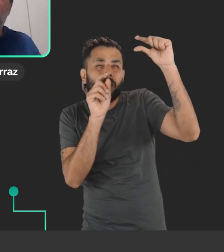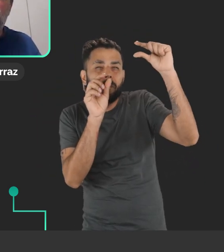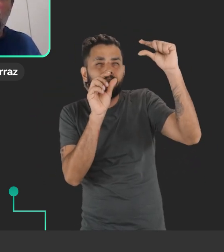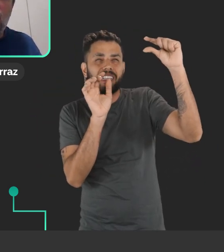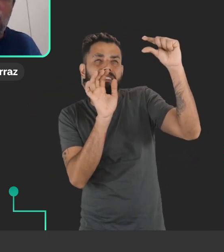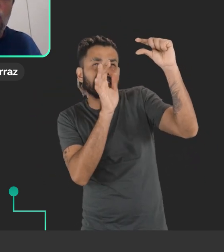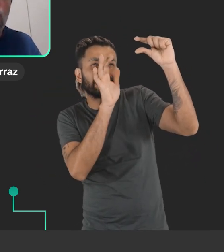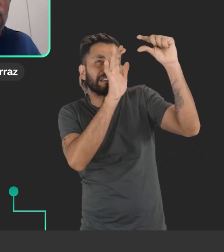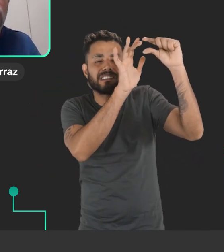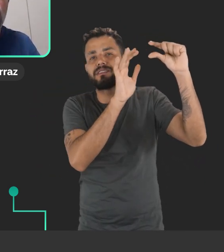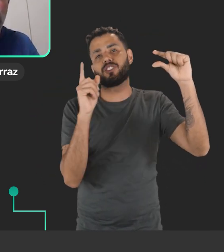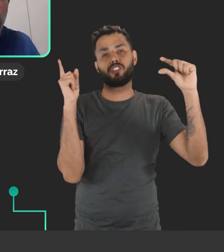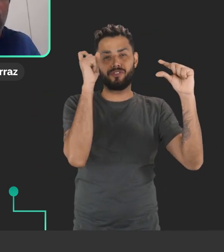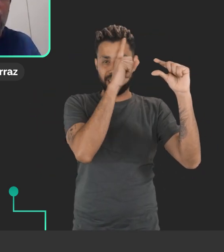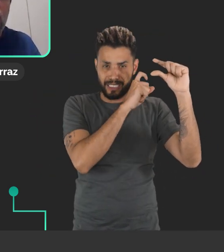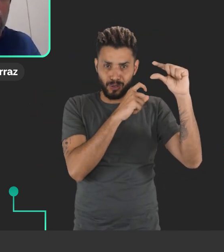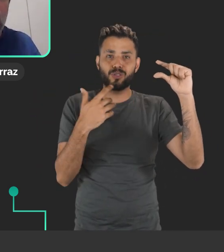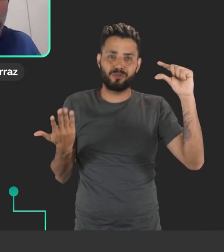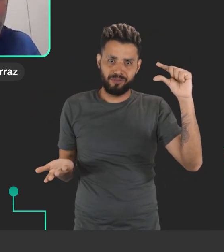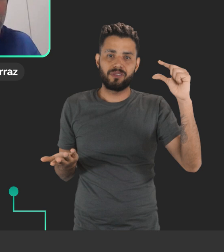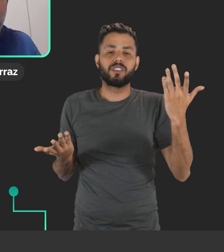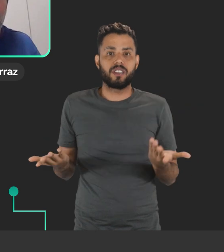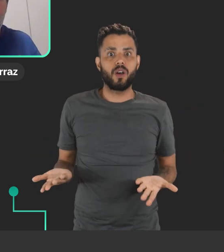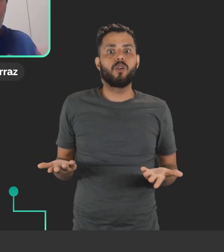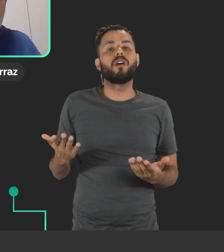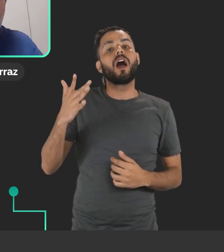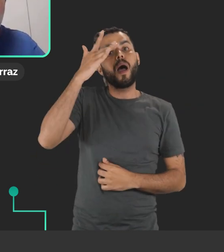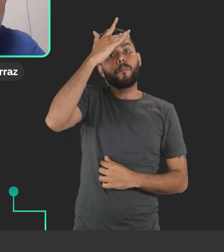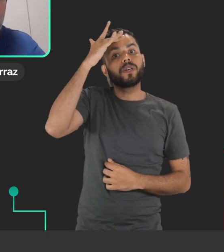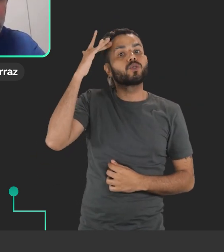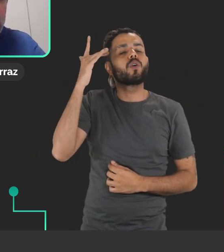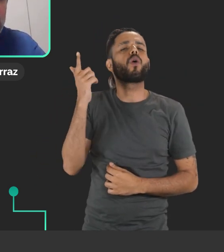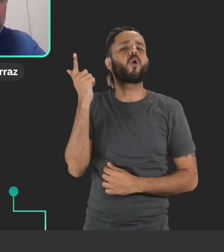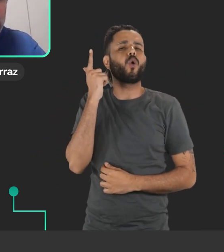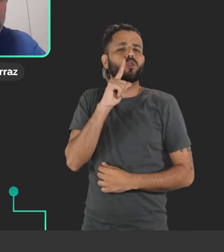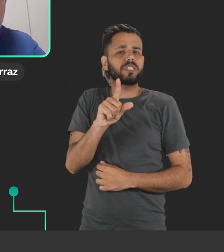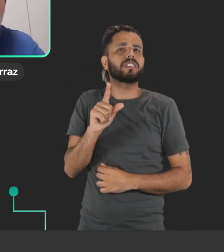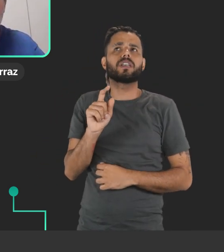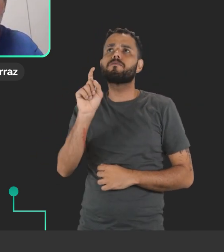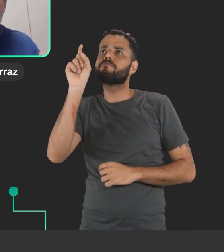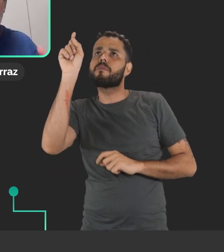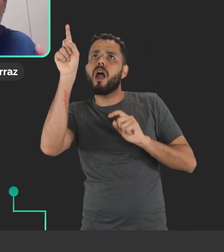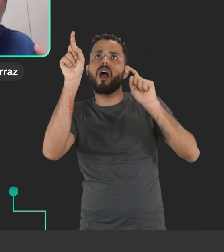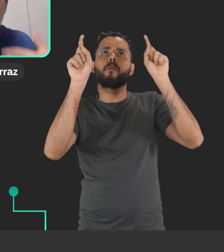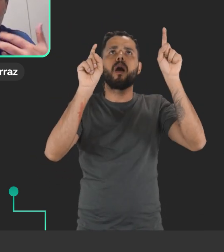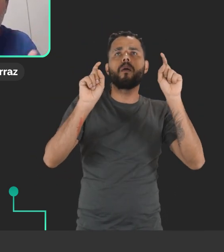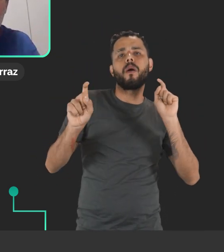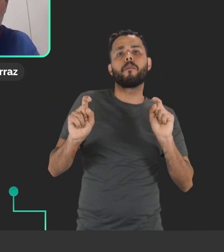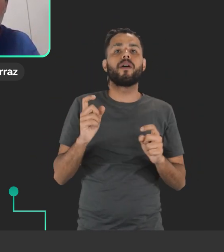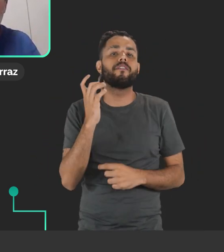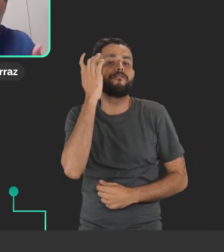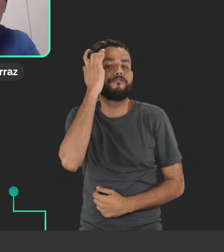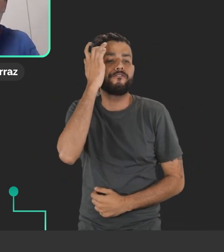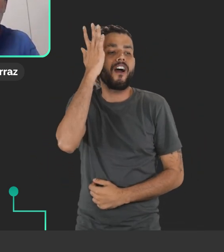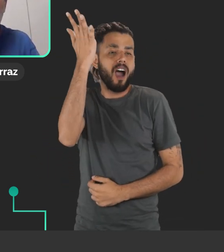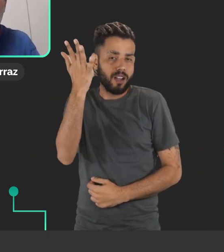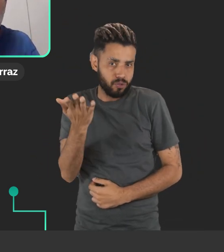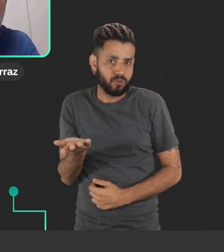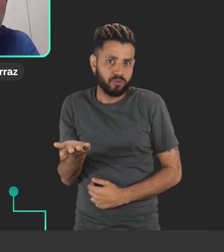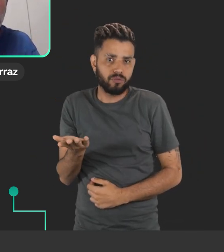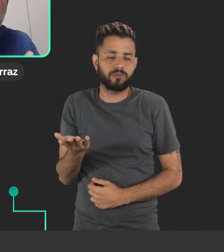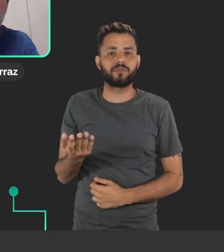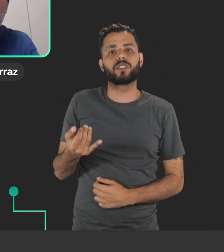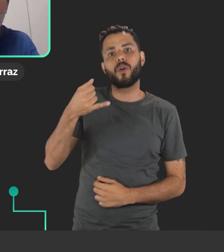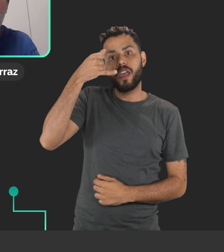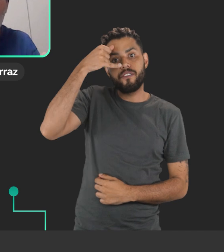selecionar um botão muito pequeno, para que ela possa ter acesso a esses botões